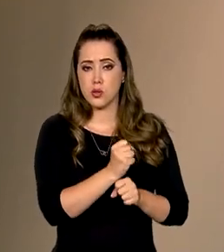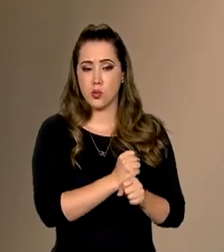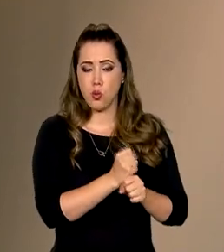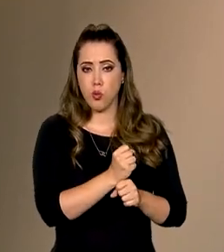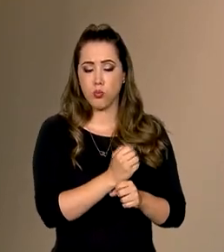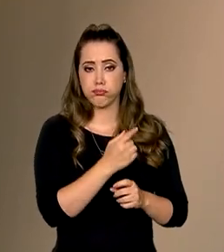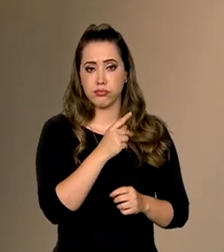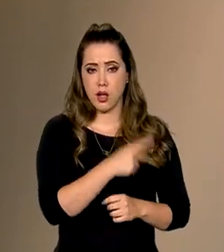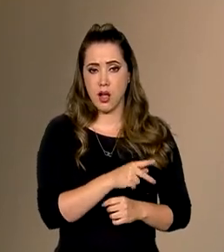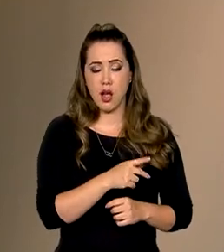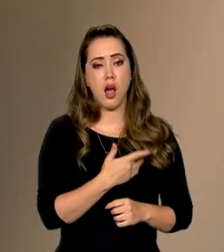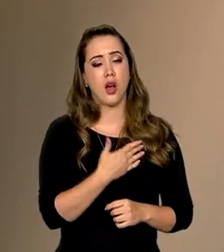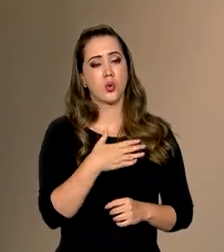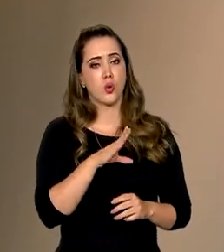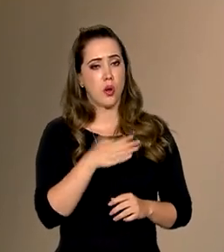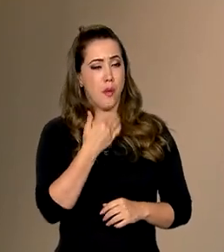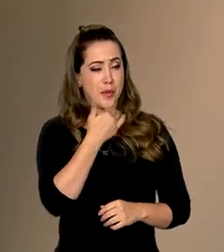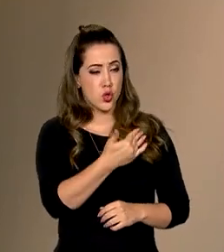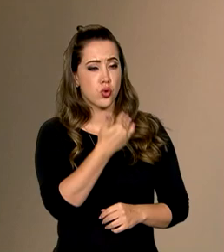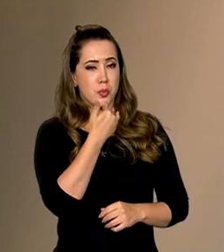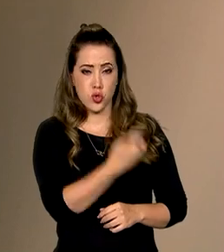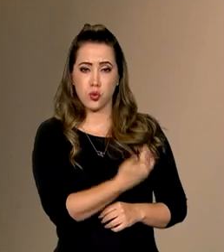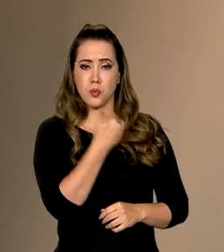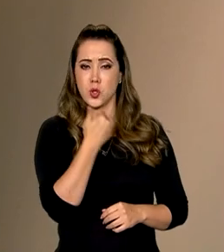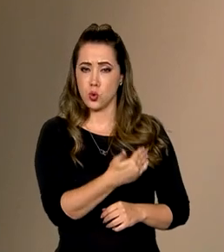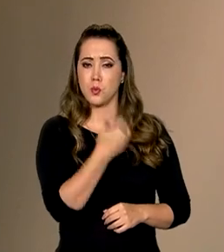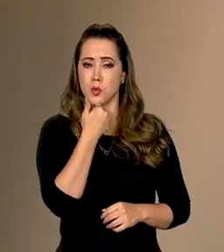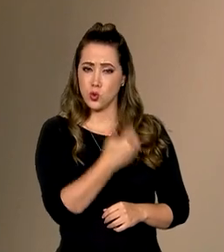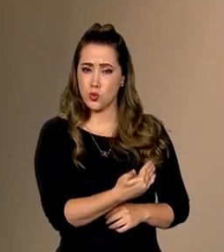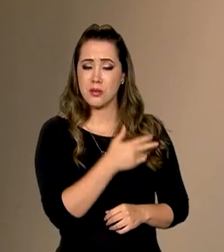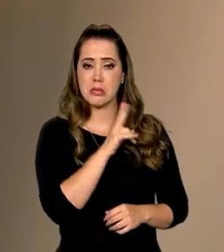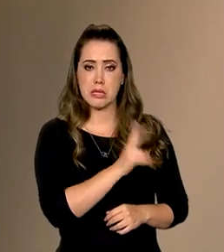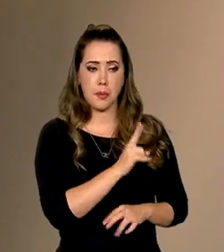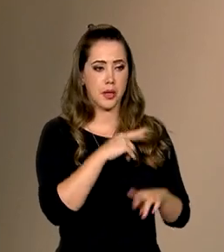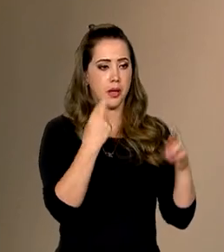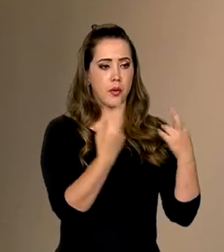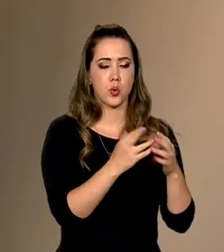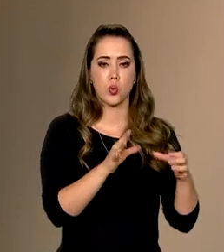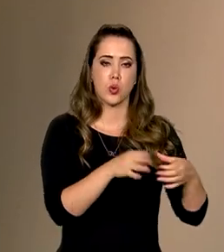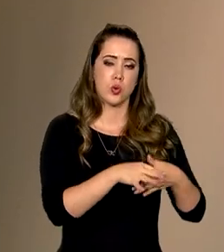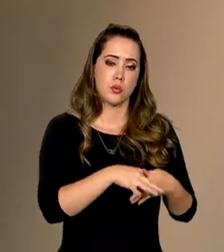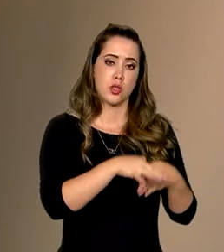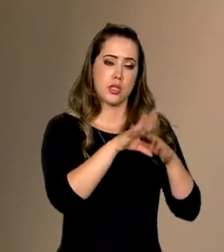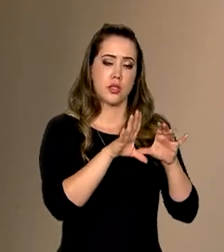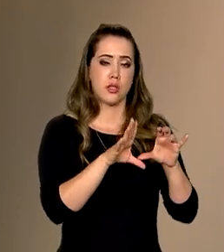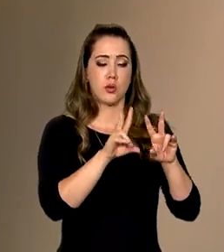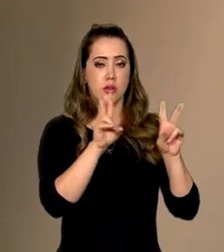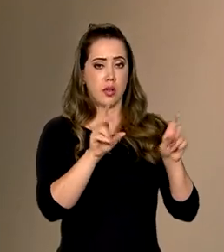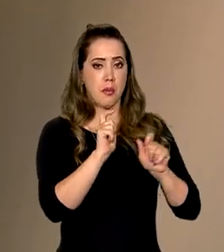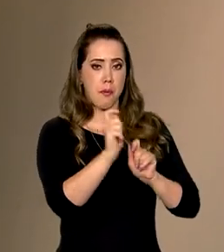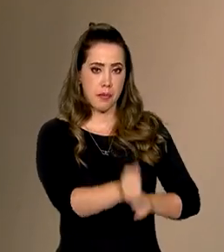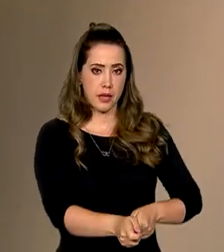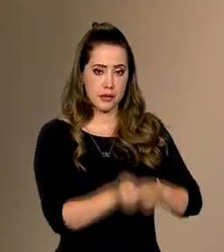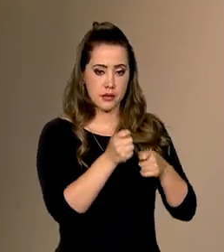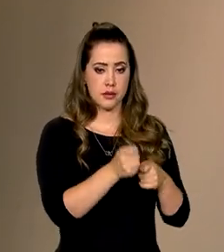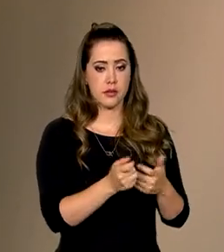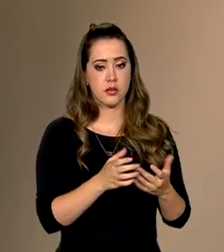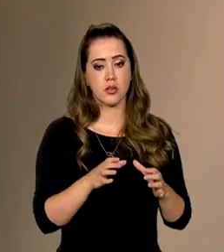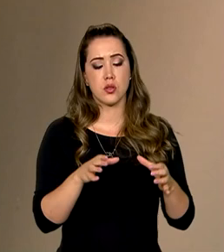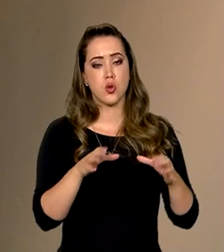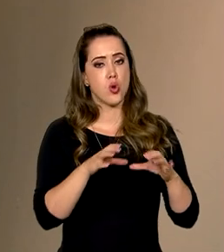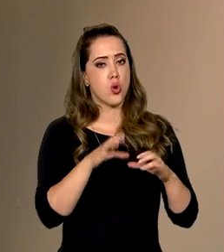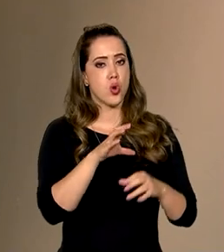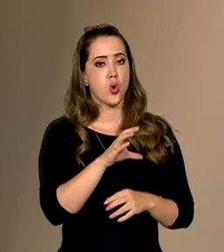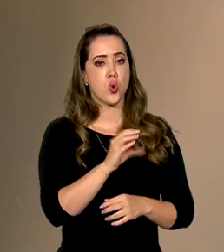cobrança mais recorrente que eu recebi. Quando você ia para reuniões com lideranças da pesca, colônias,